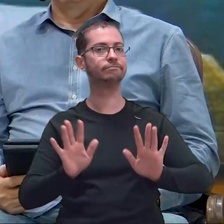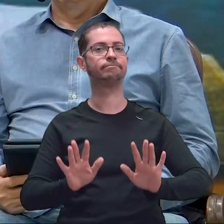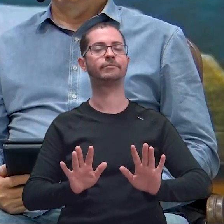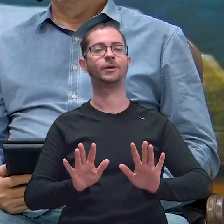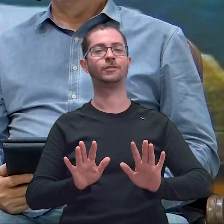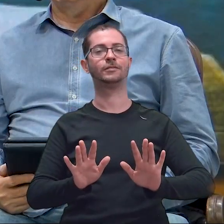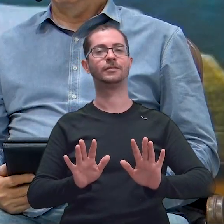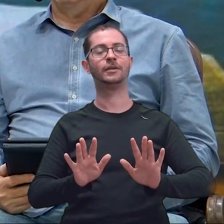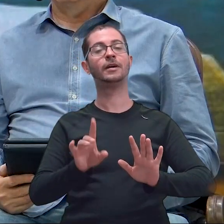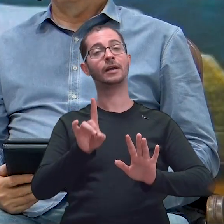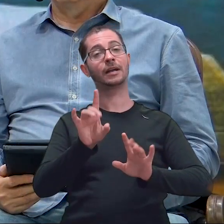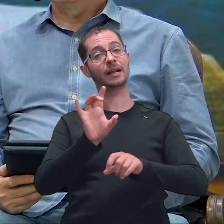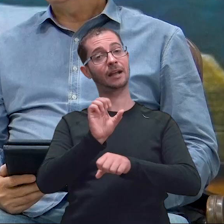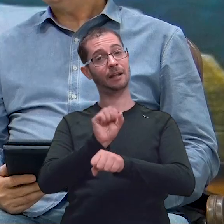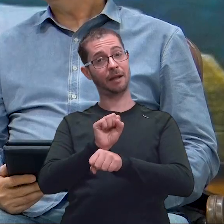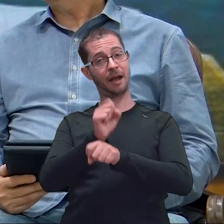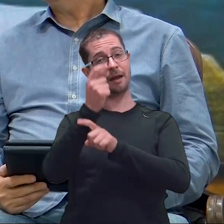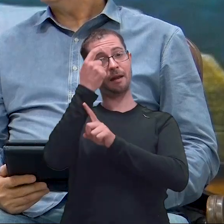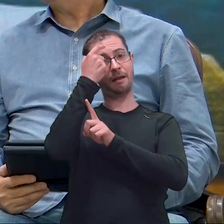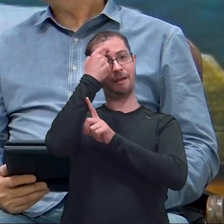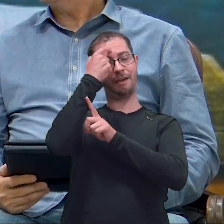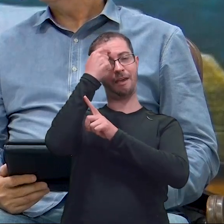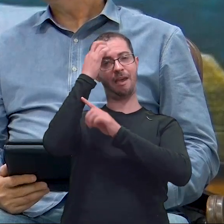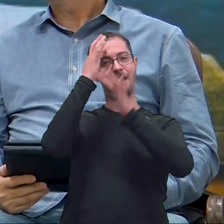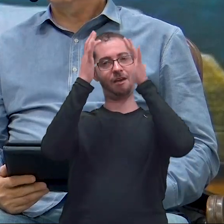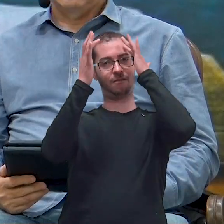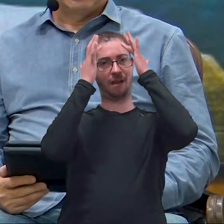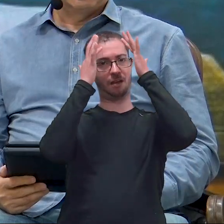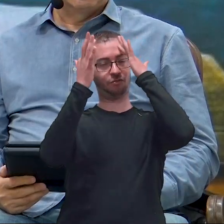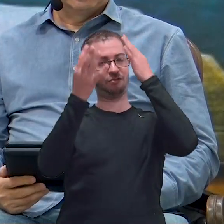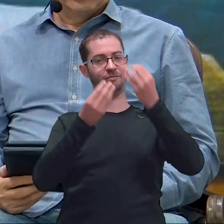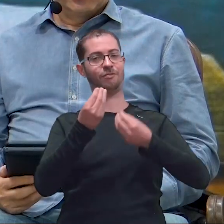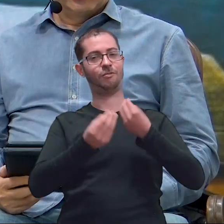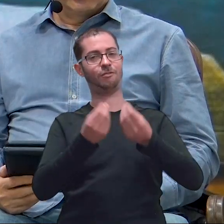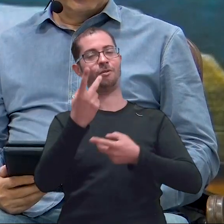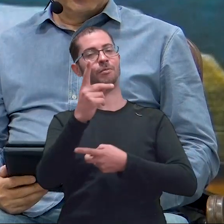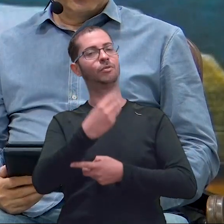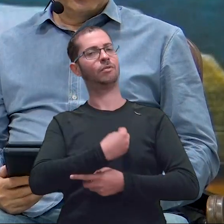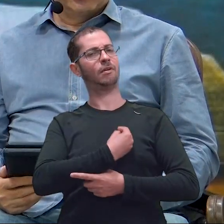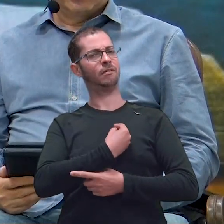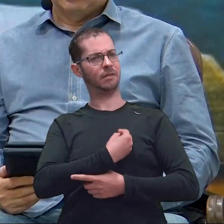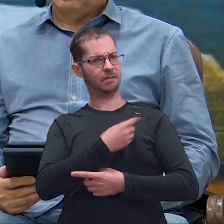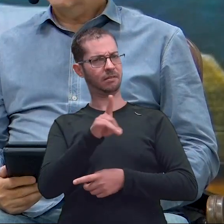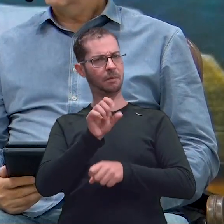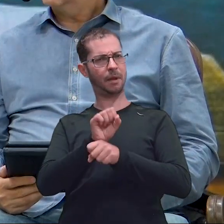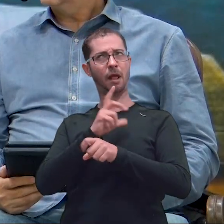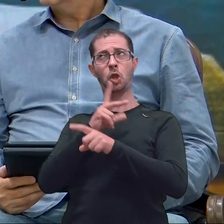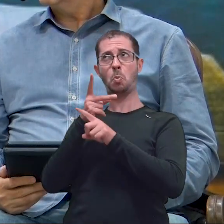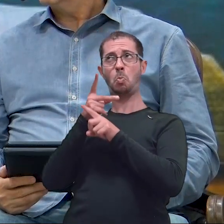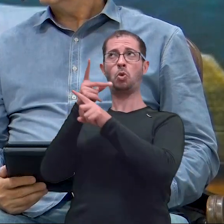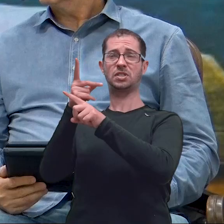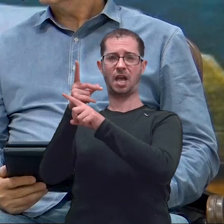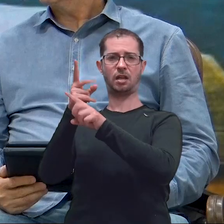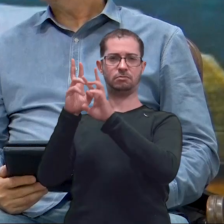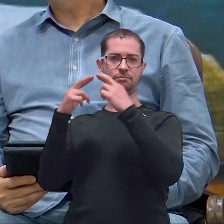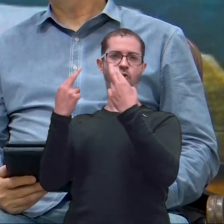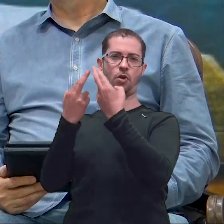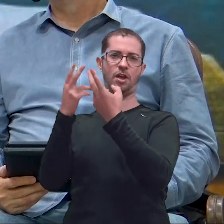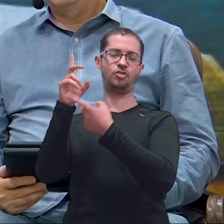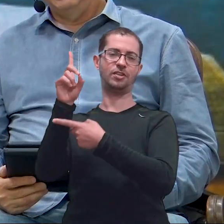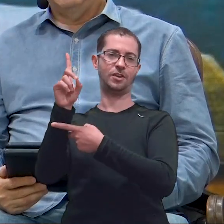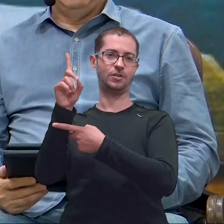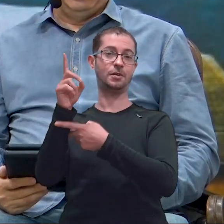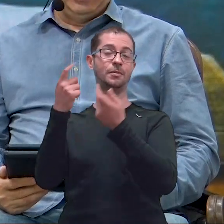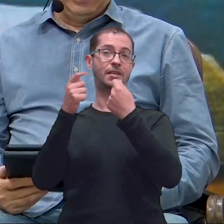coisa de cada um de nós. Uma autoanálise, né? Uma autoanálise, né? E até, vamos melhorar isso aqui, uma análise do